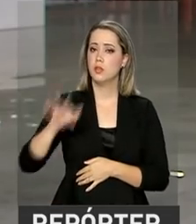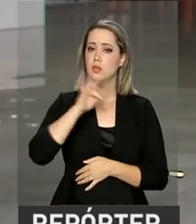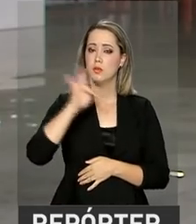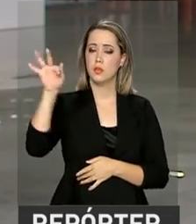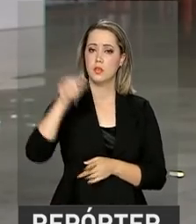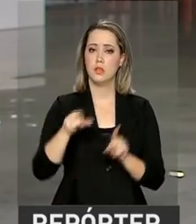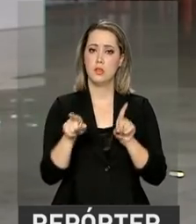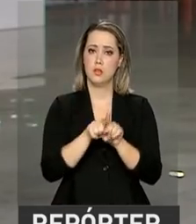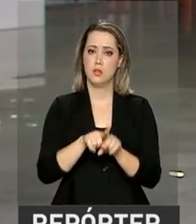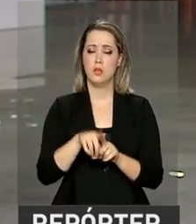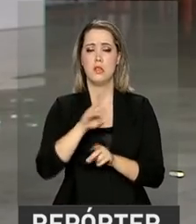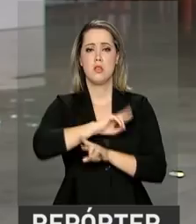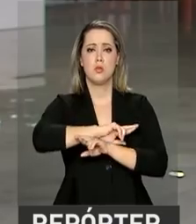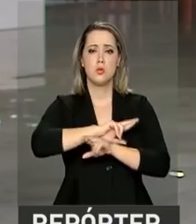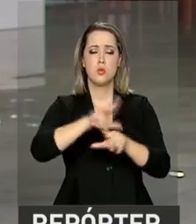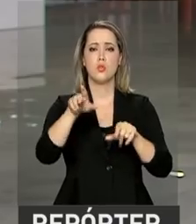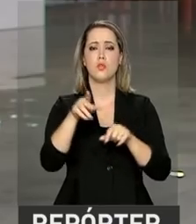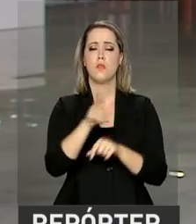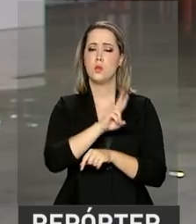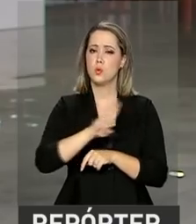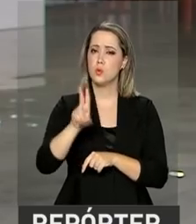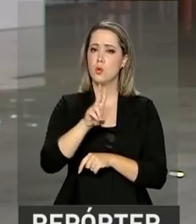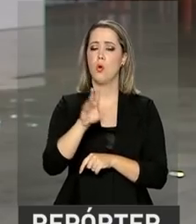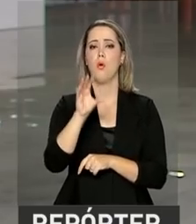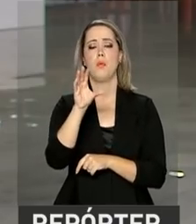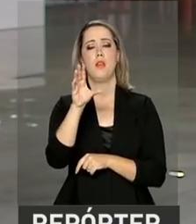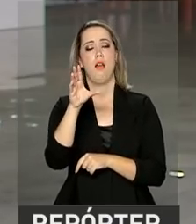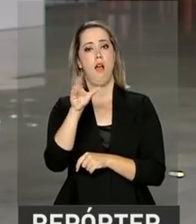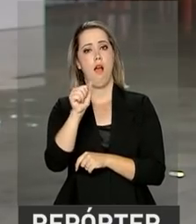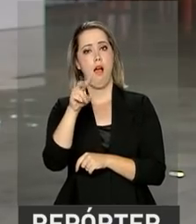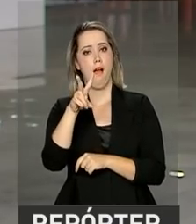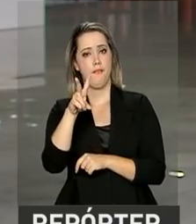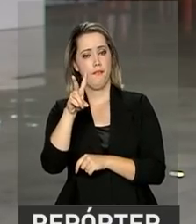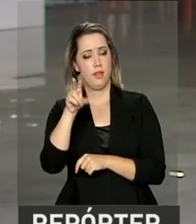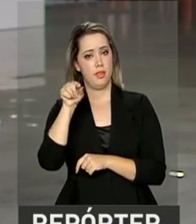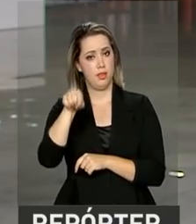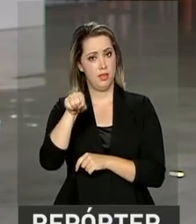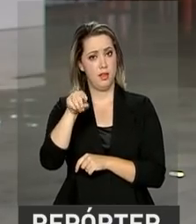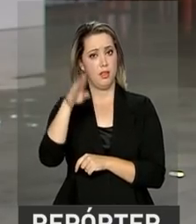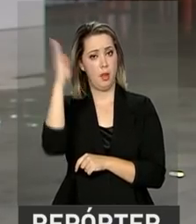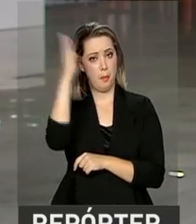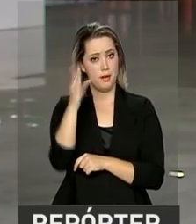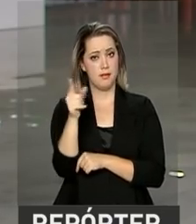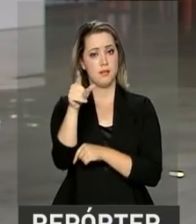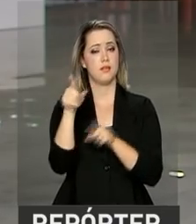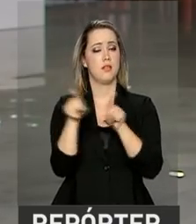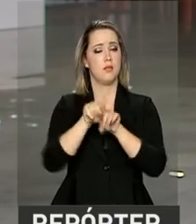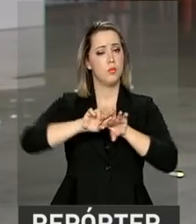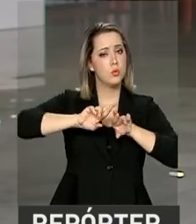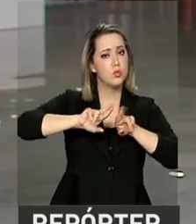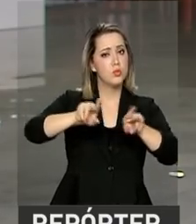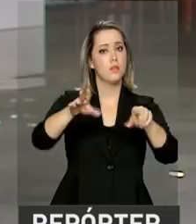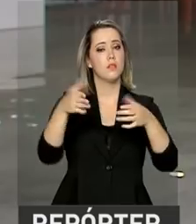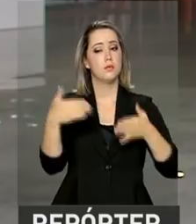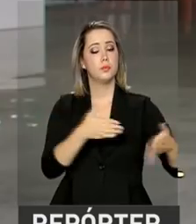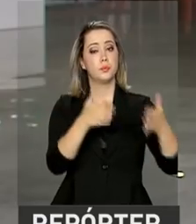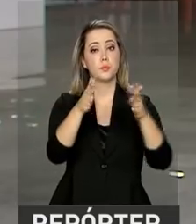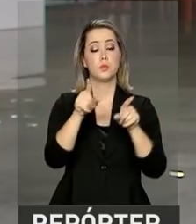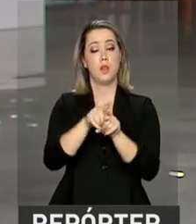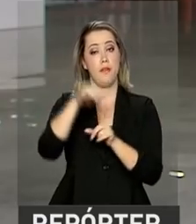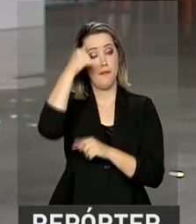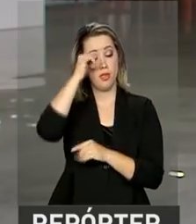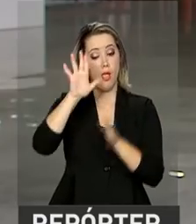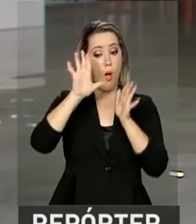Estado, como a Washington Luiz, Avenida Brasil e Presidente Dutra. As primeiras ações de combate ao roubo de carga e a